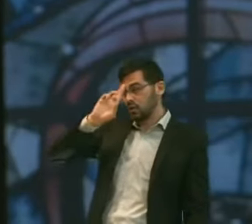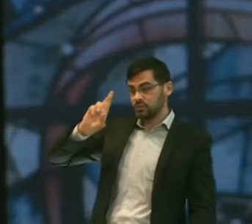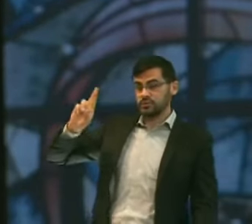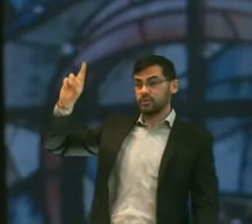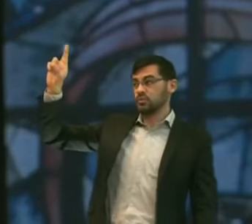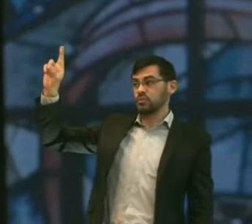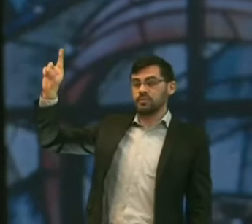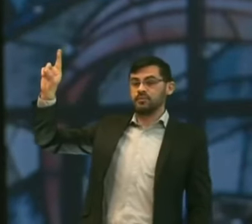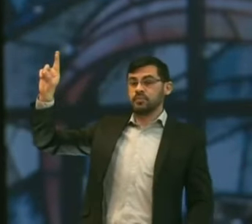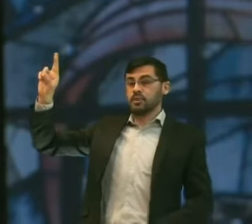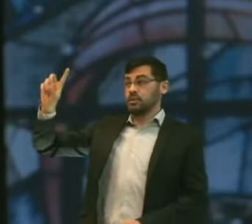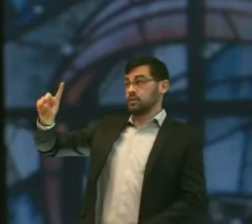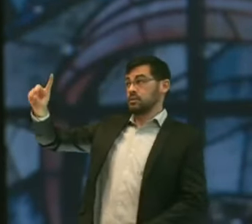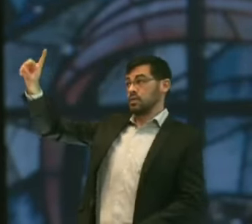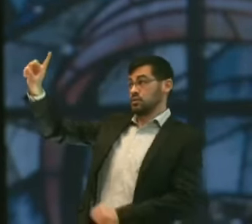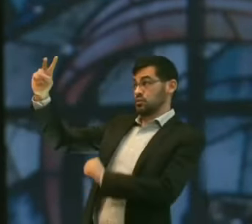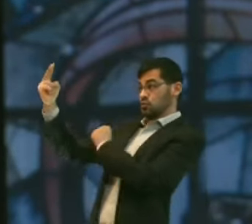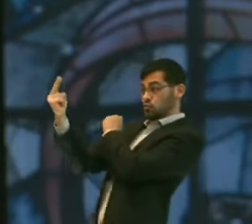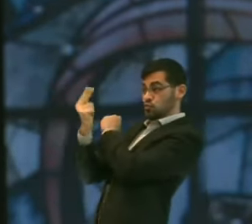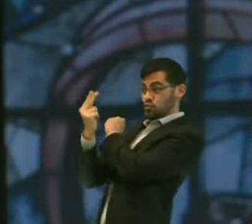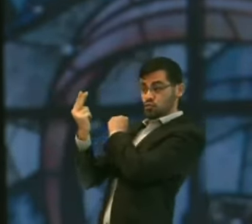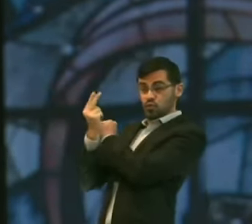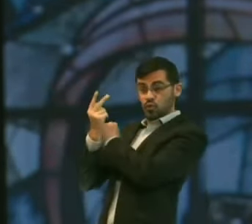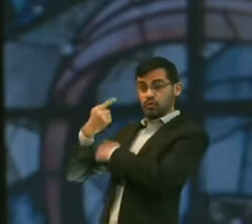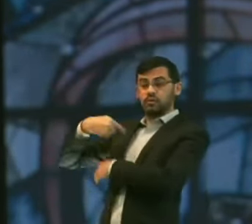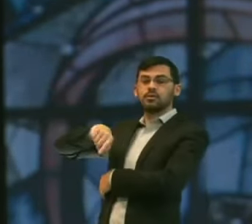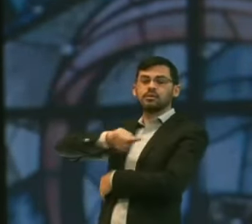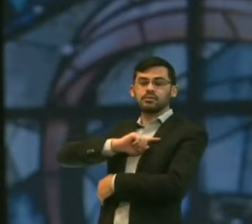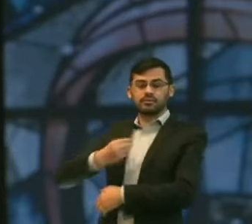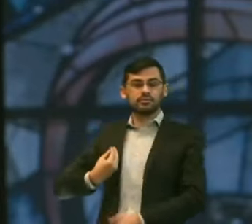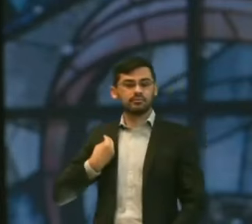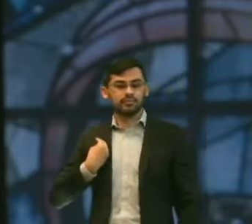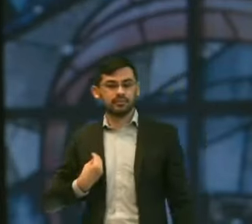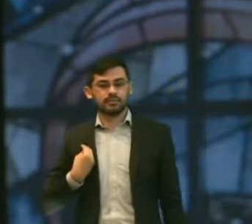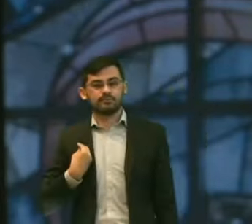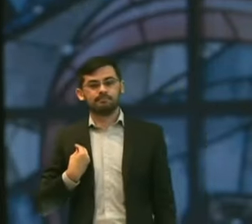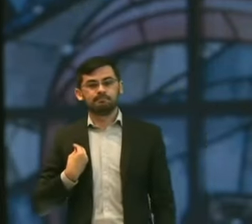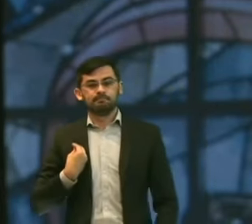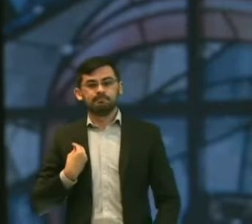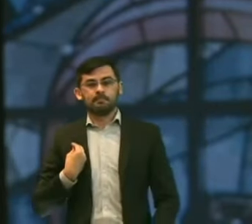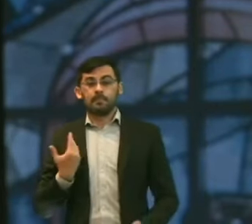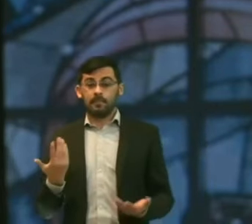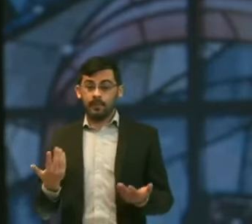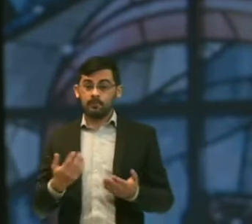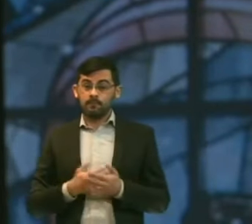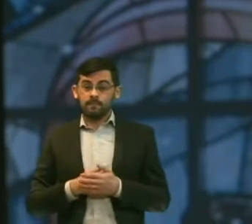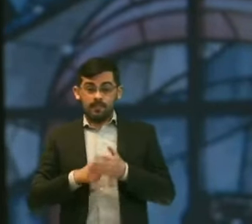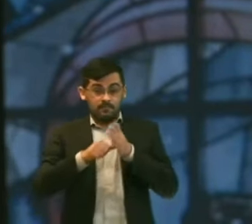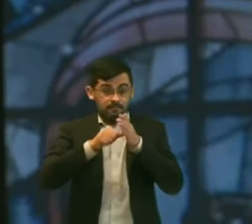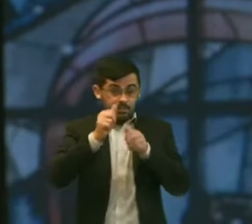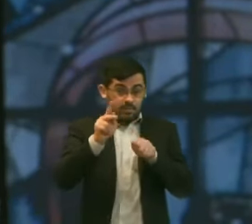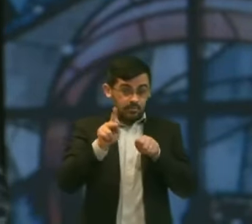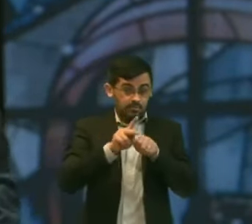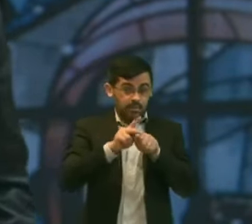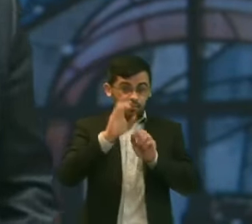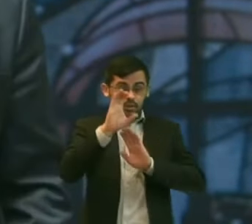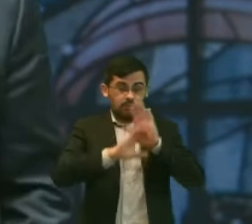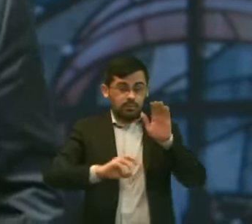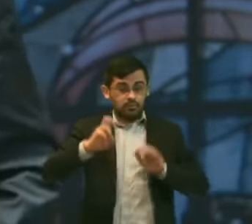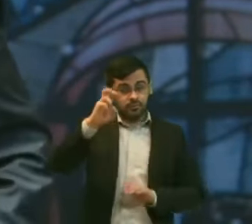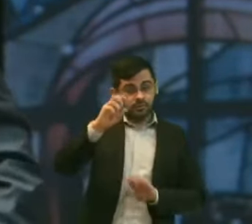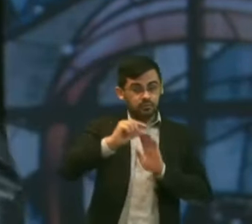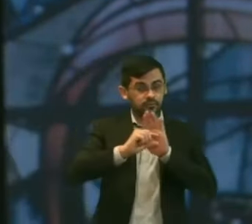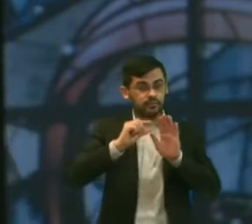sua vontade Ele cuida Das nossas ansiedades Não é isso que está lá Em 1 Pedro 5